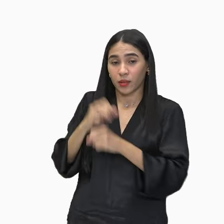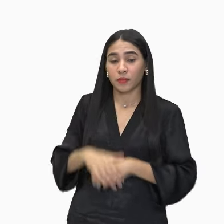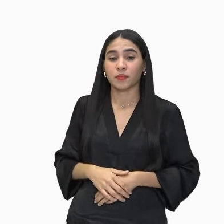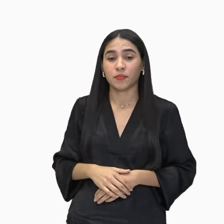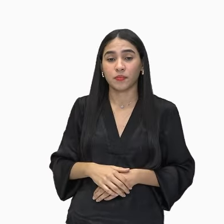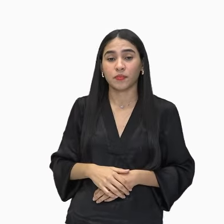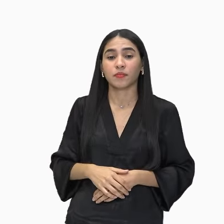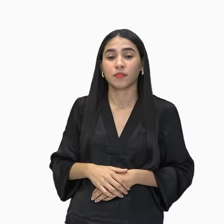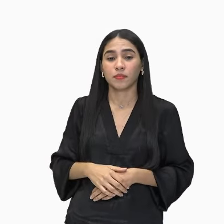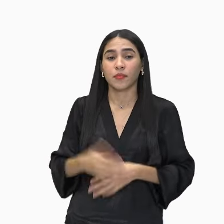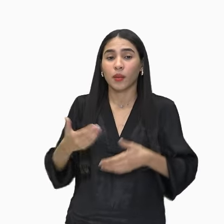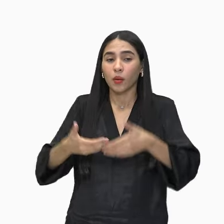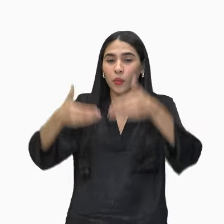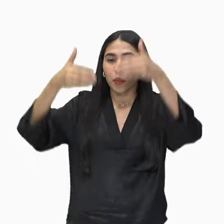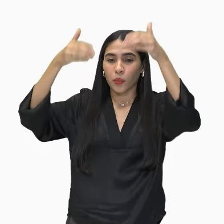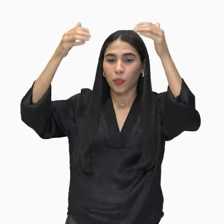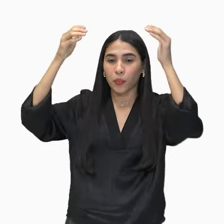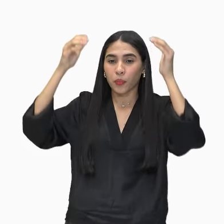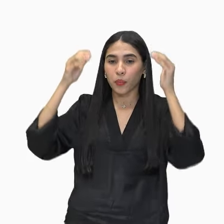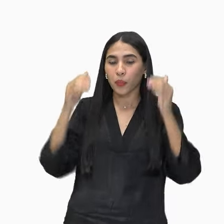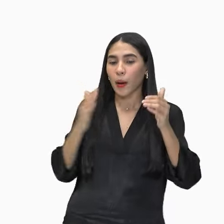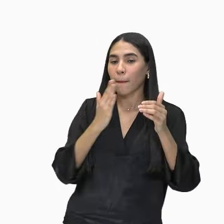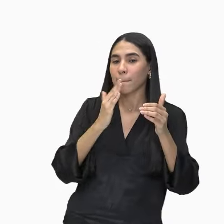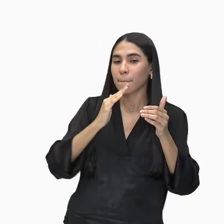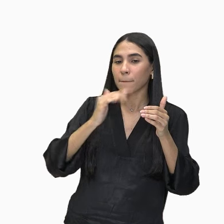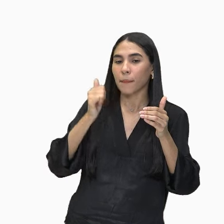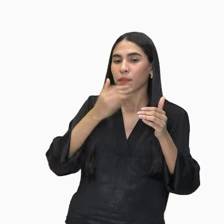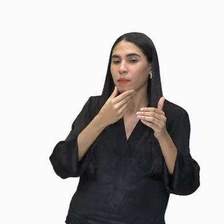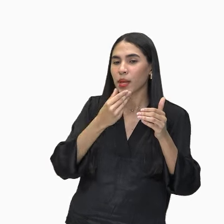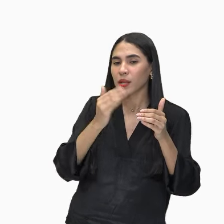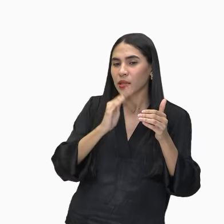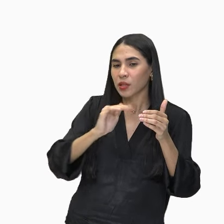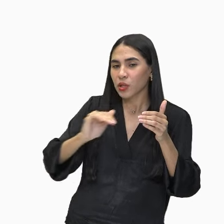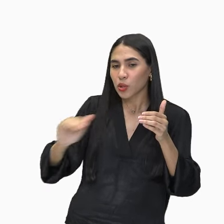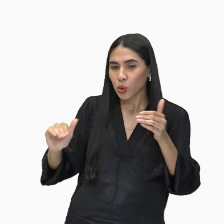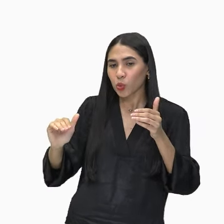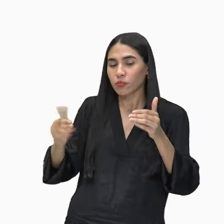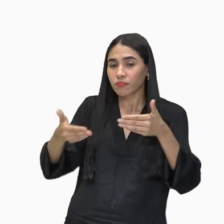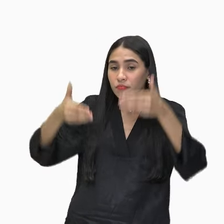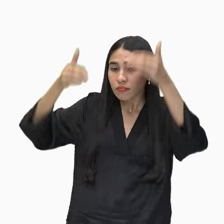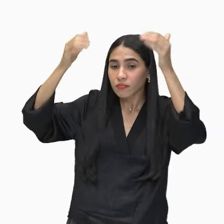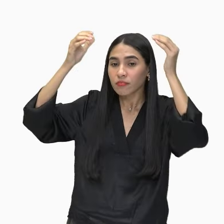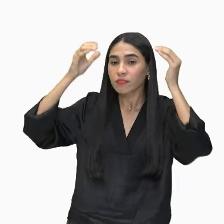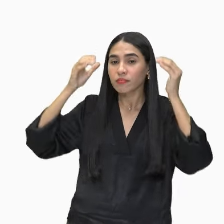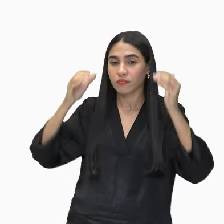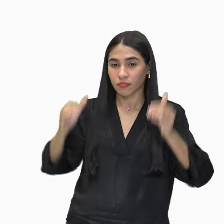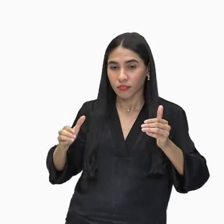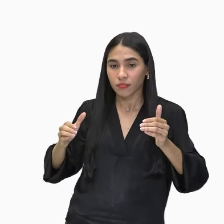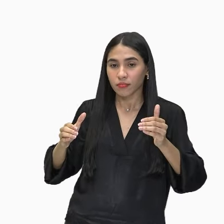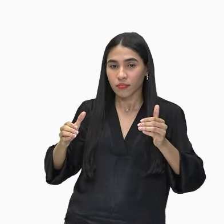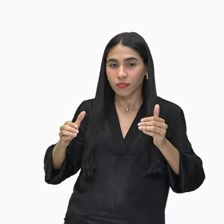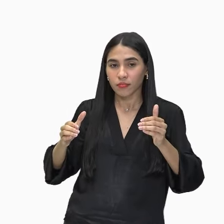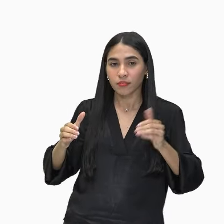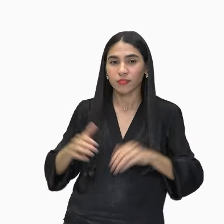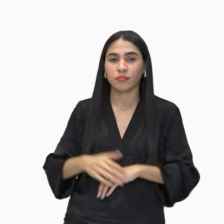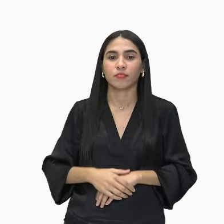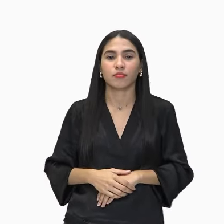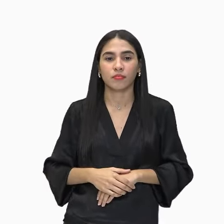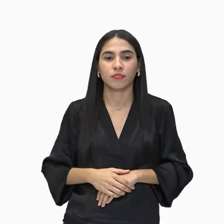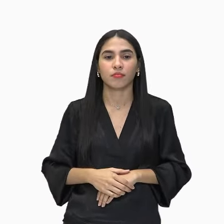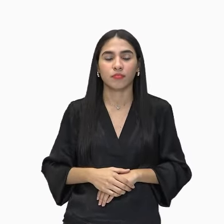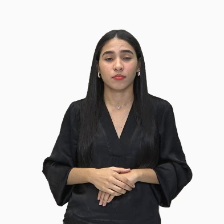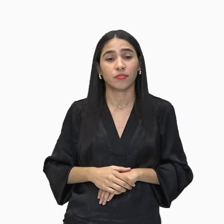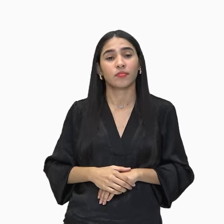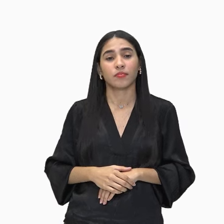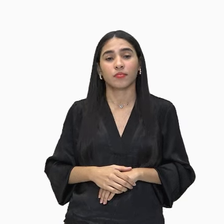jogou a lavagem do piá. Piá, uma das formas de falar curumi, menino, né? Lá no sul do